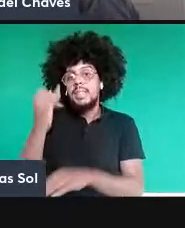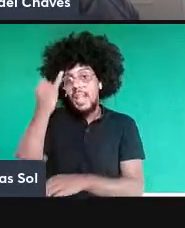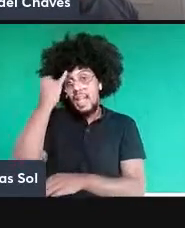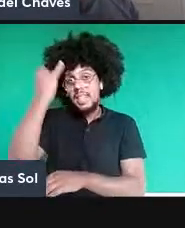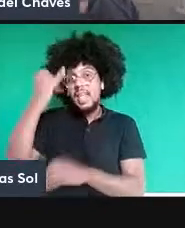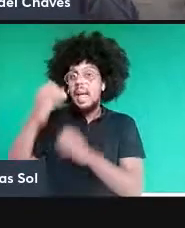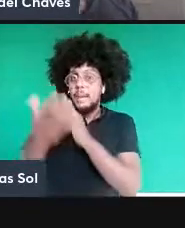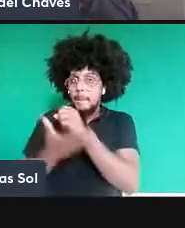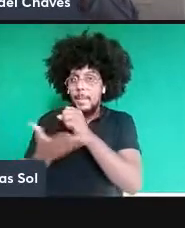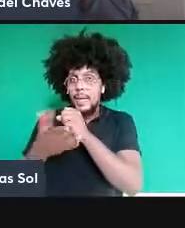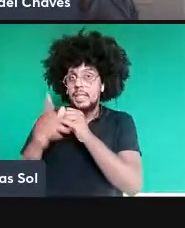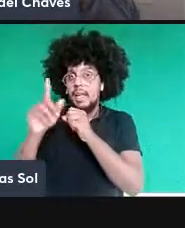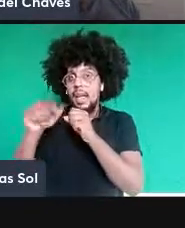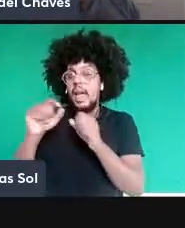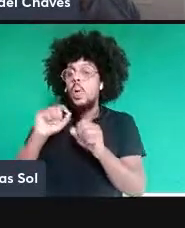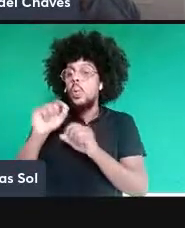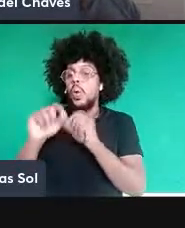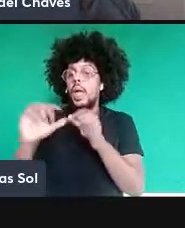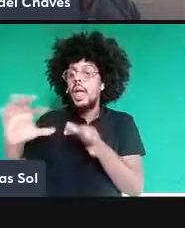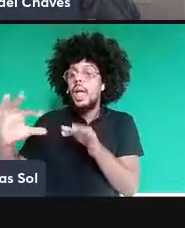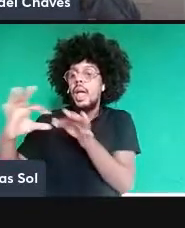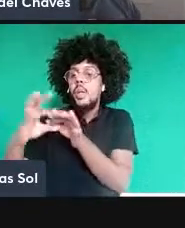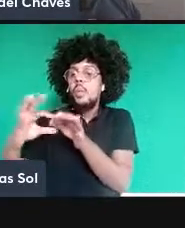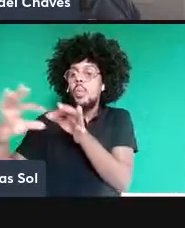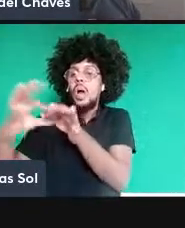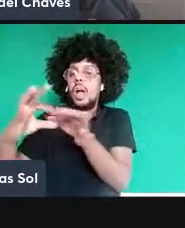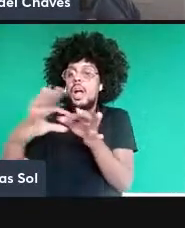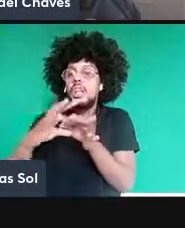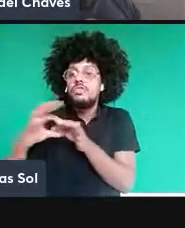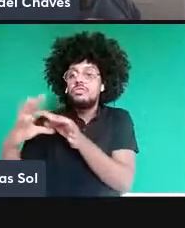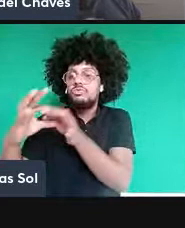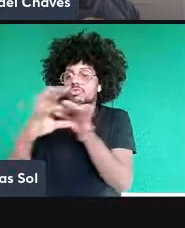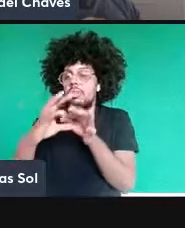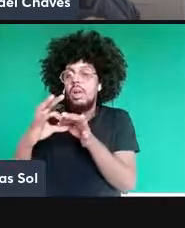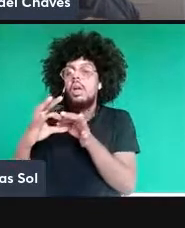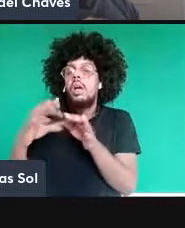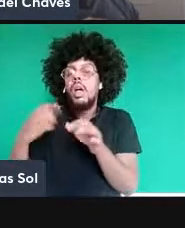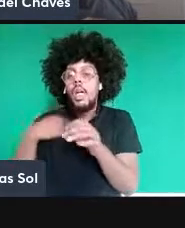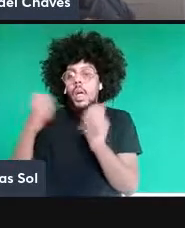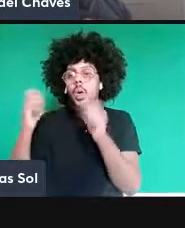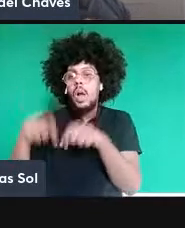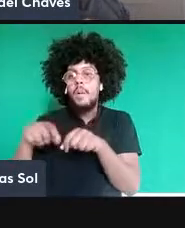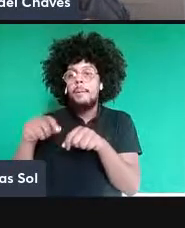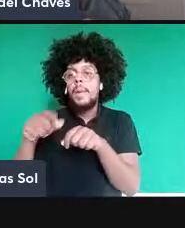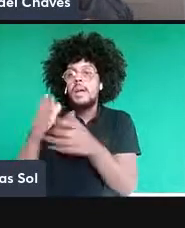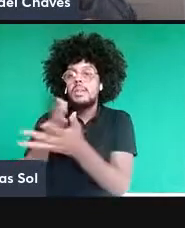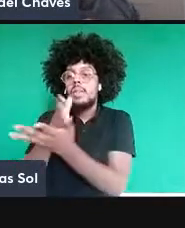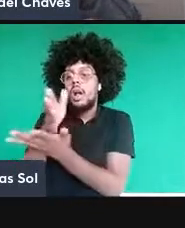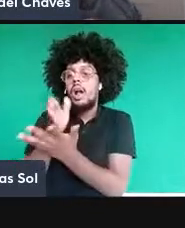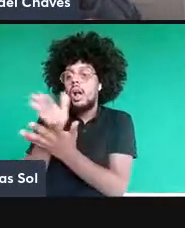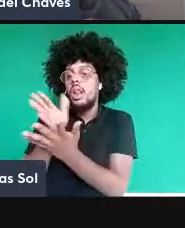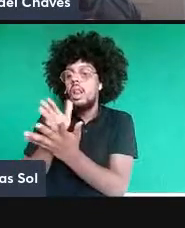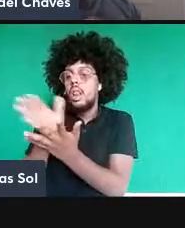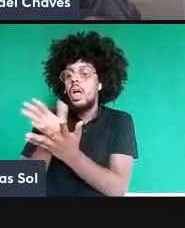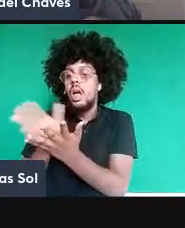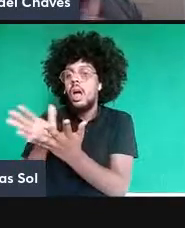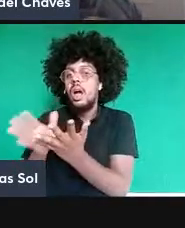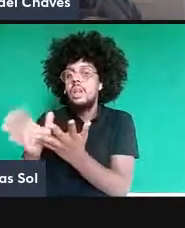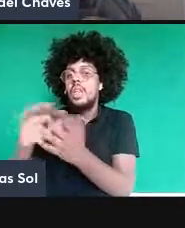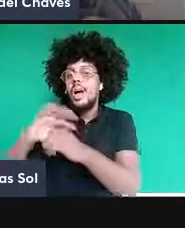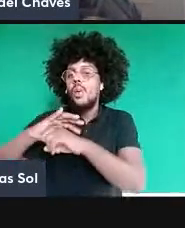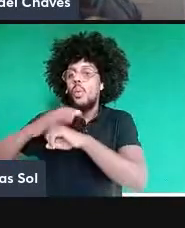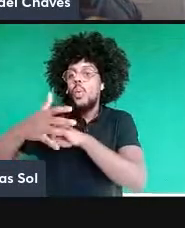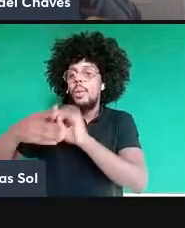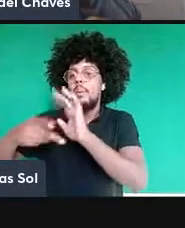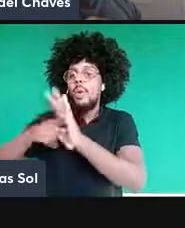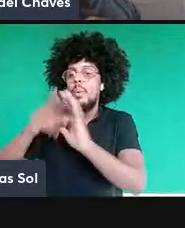na qual agora eu vou poder usar todos esses, é uma rede na qual eu tenho canais quânticos aqui de comunicação e eu